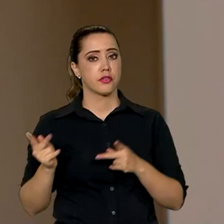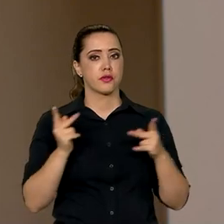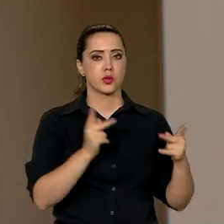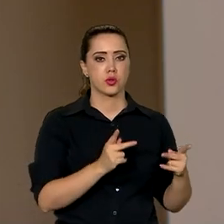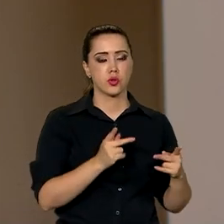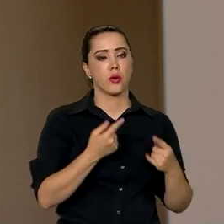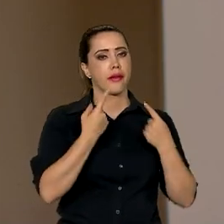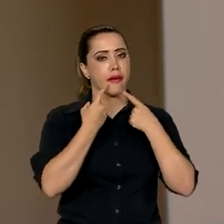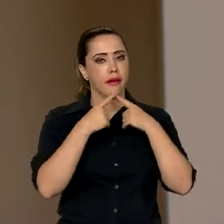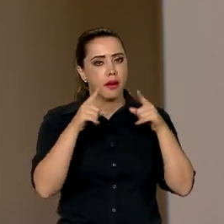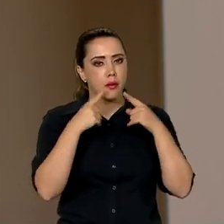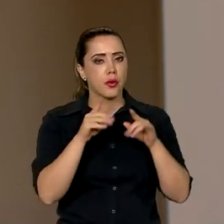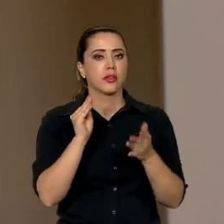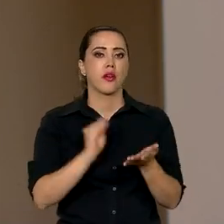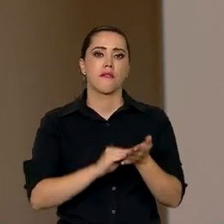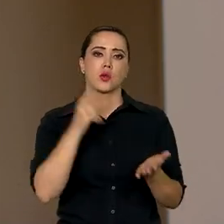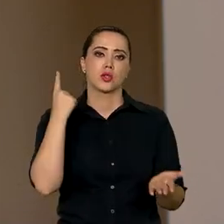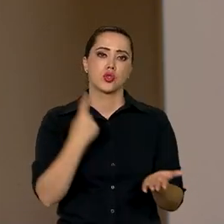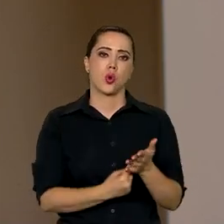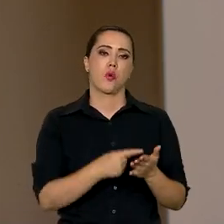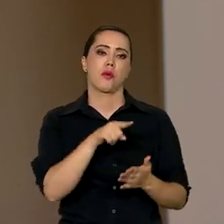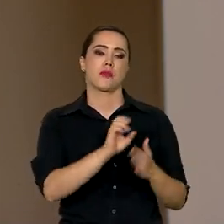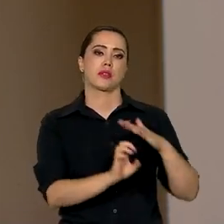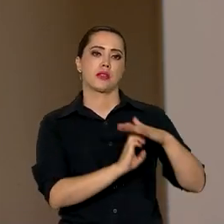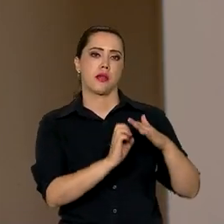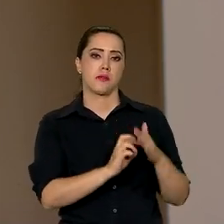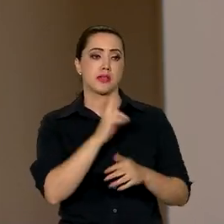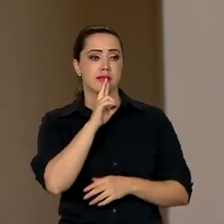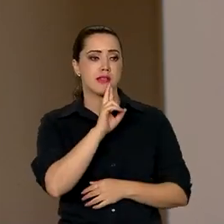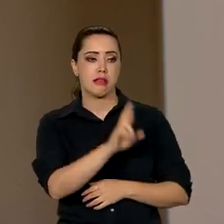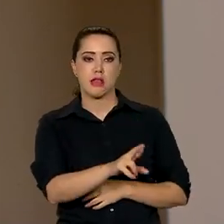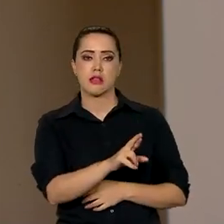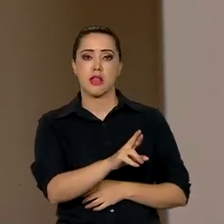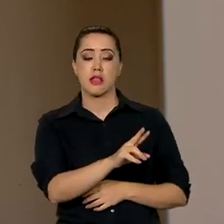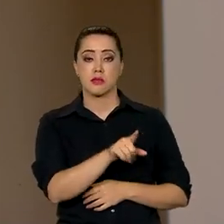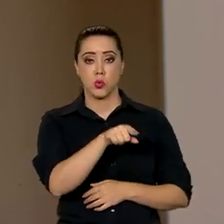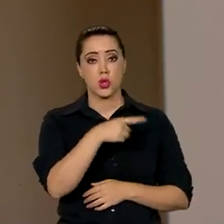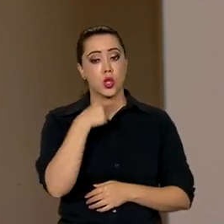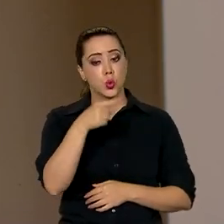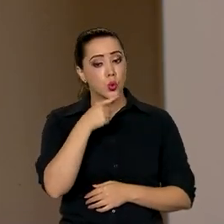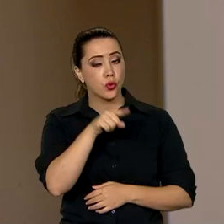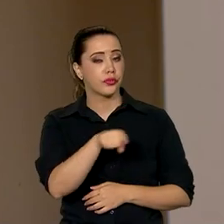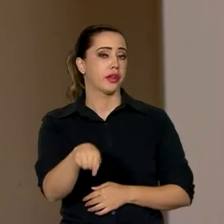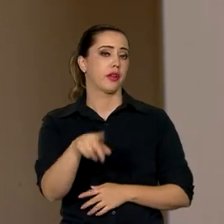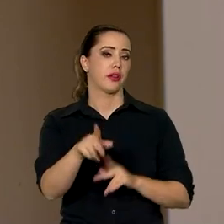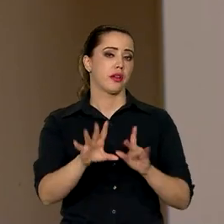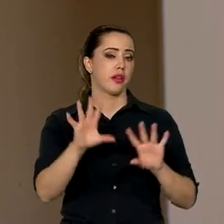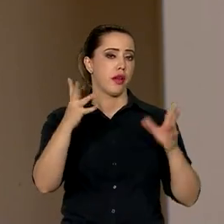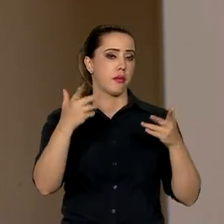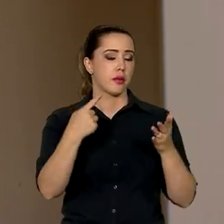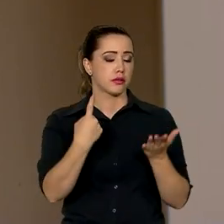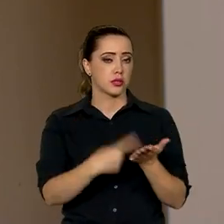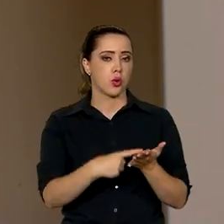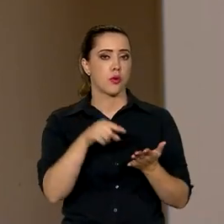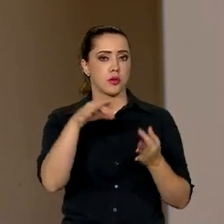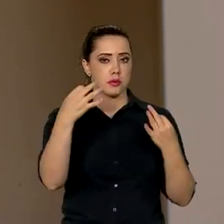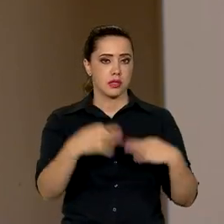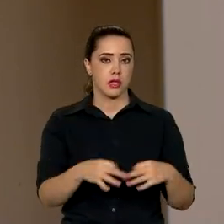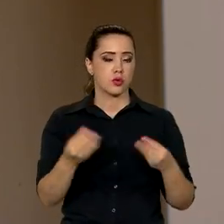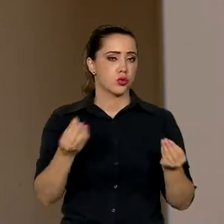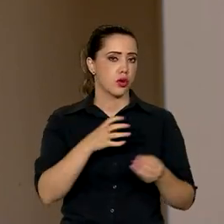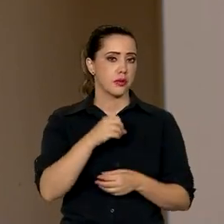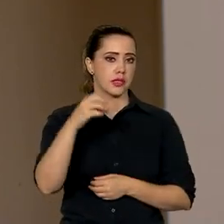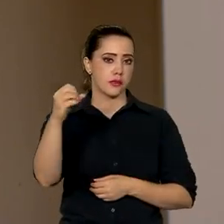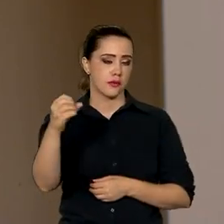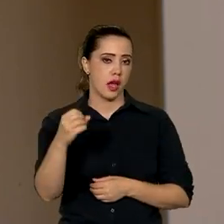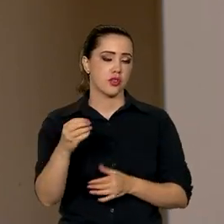criticou a falta de comprometimento da empresa em responder dúvidas e apresentar fatos sobre a real situação dos pacotes de